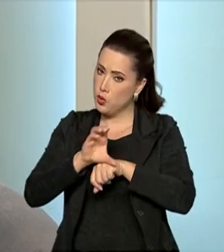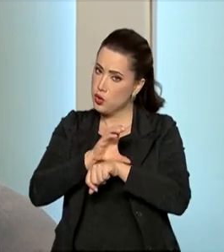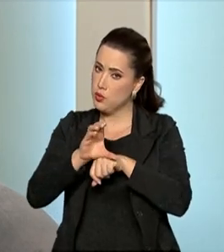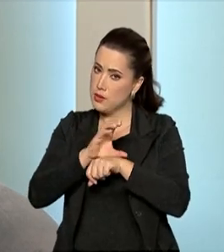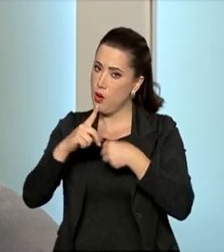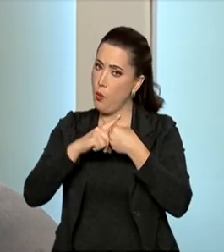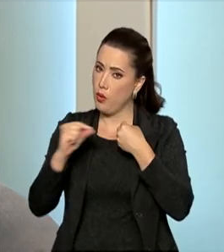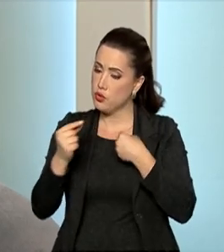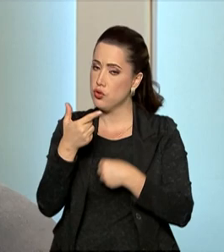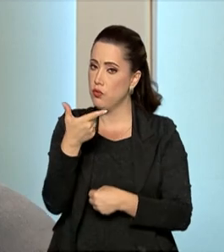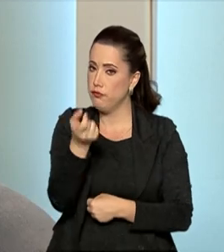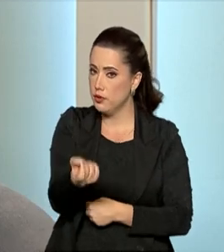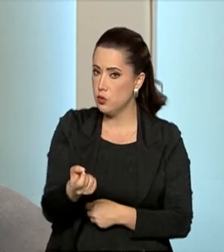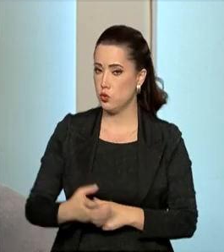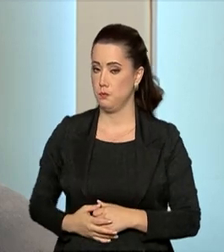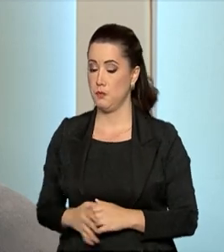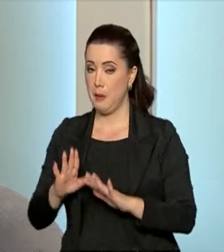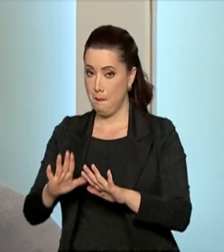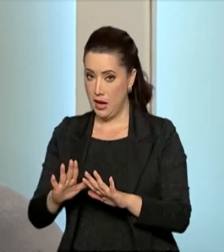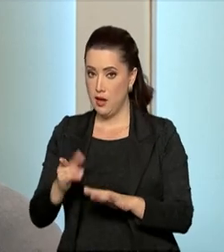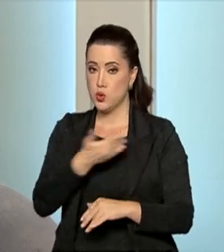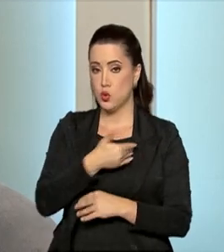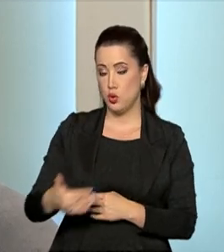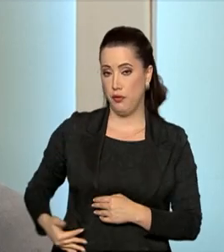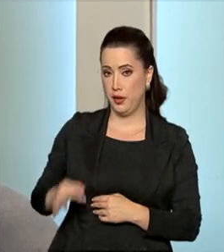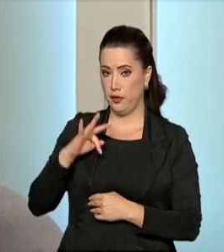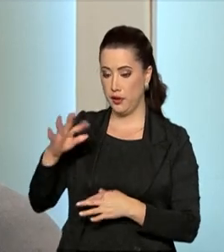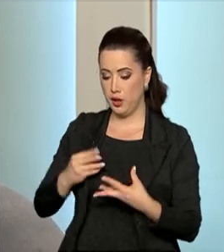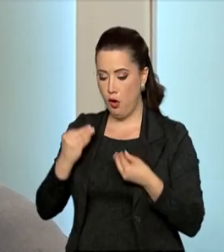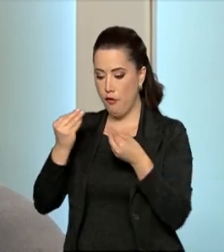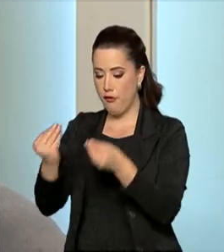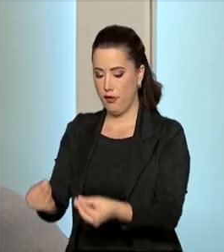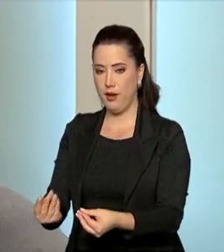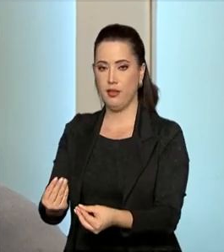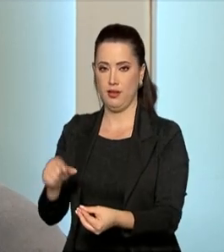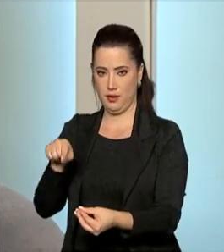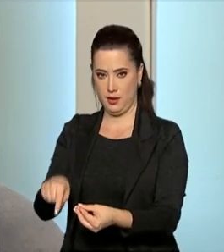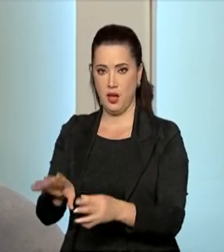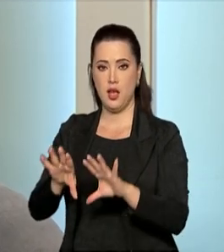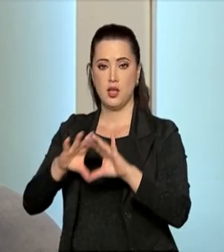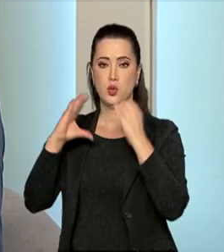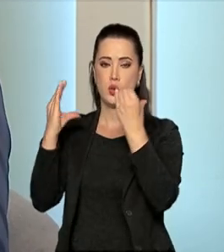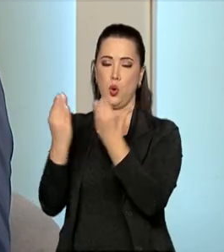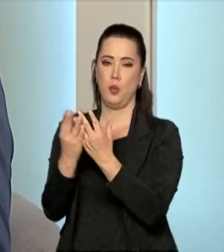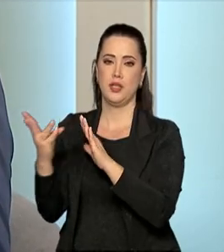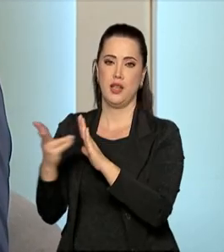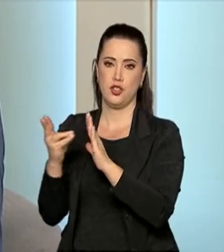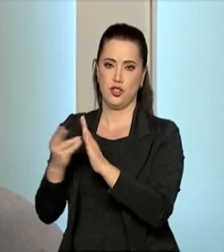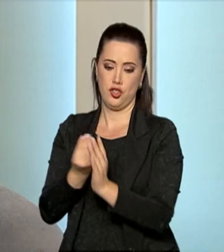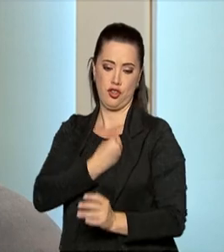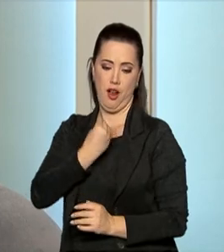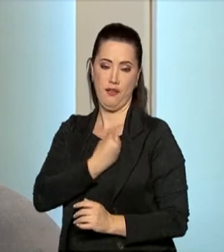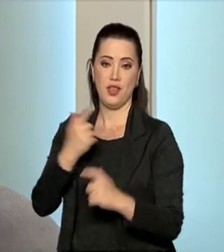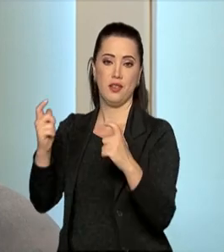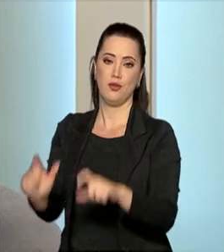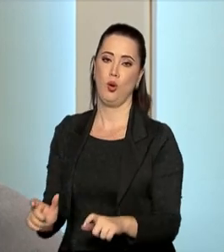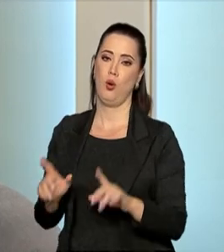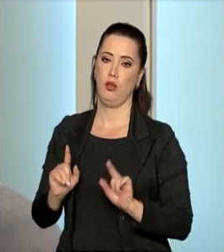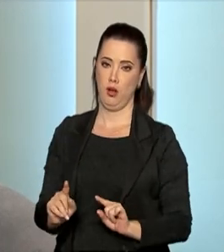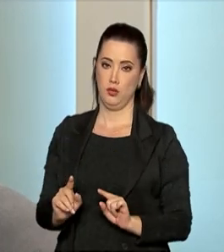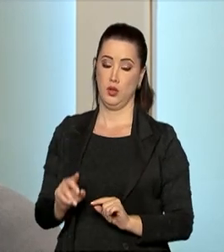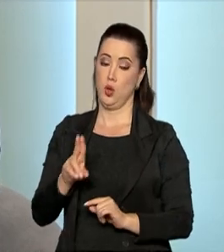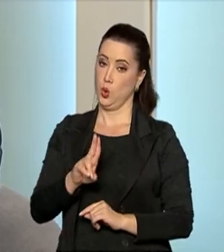fruto exclusivo é transferido às comunidades indígenas. De modo que, se eles têm o uso fruto